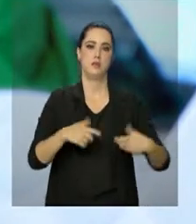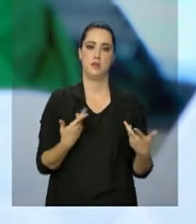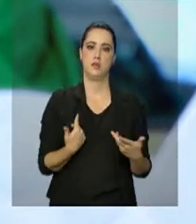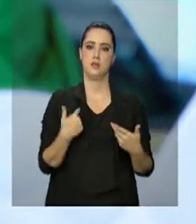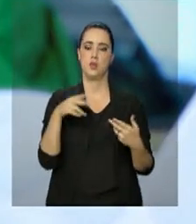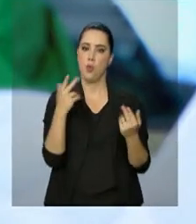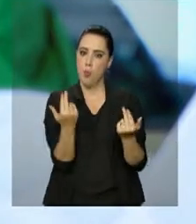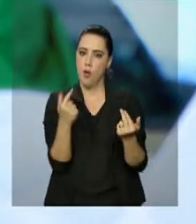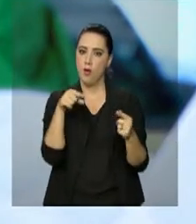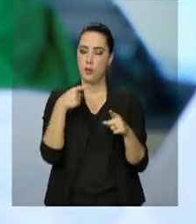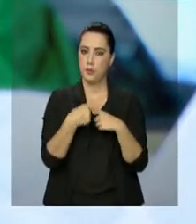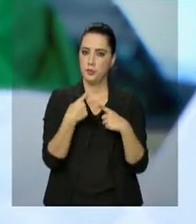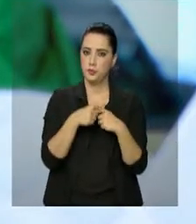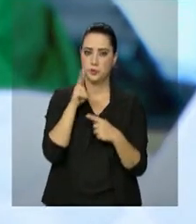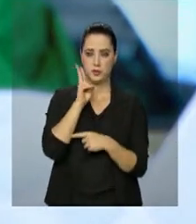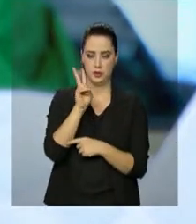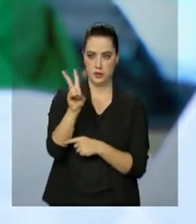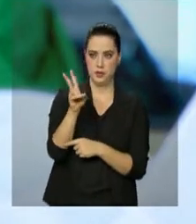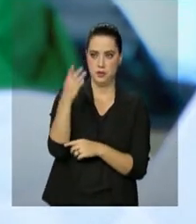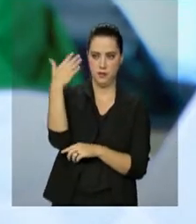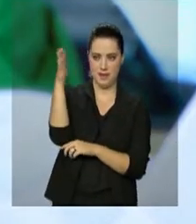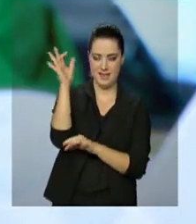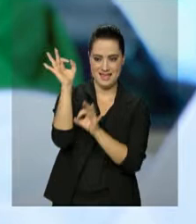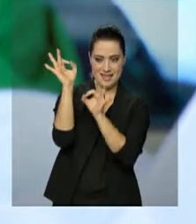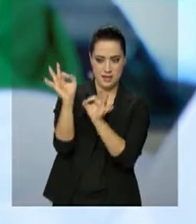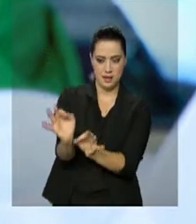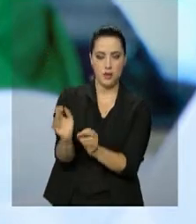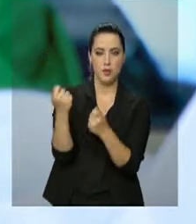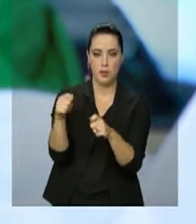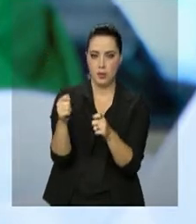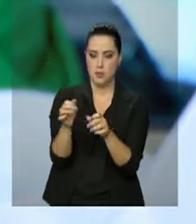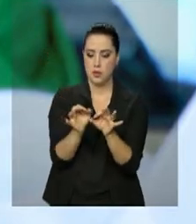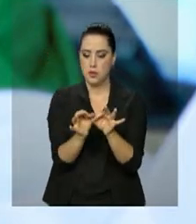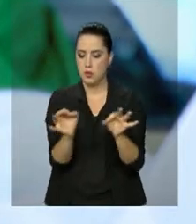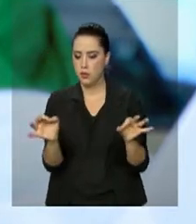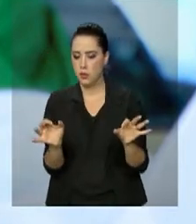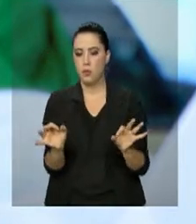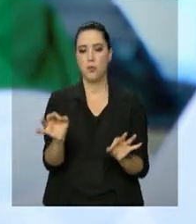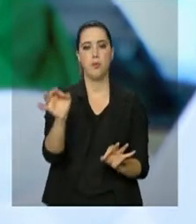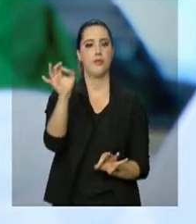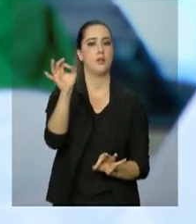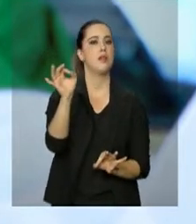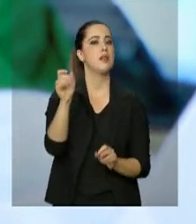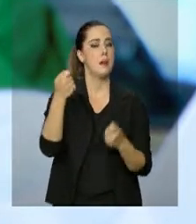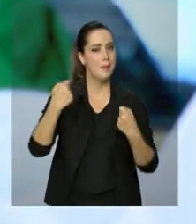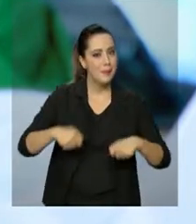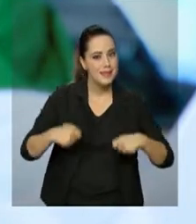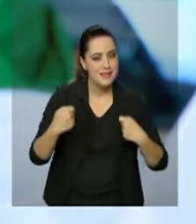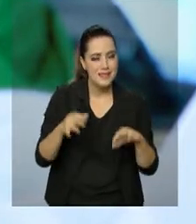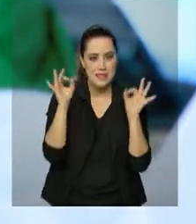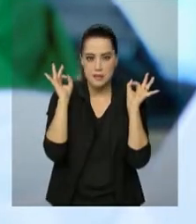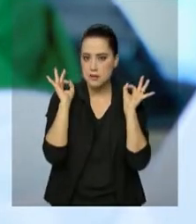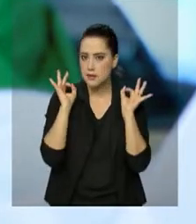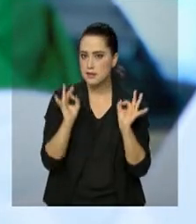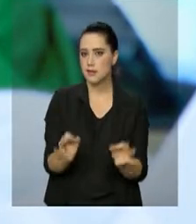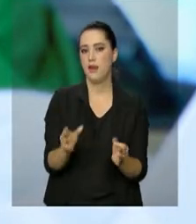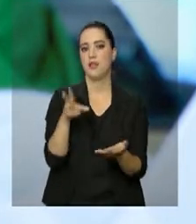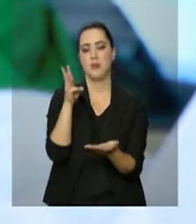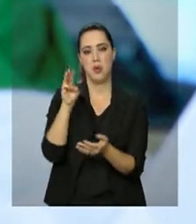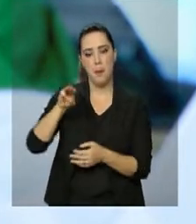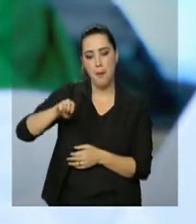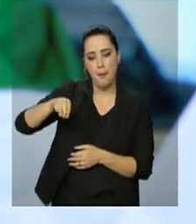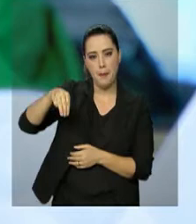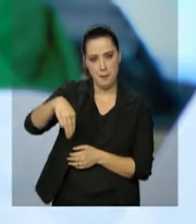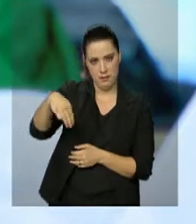medida correta, porque a bandeira de lá tem uma medida exata. Entendeu? Ela não pode ter medida fora do padrão, tem que ser a medida